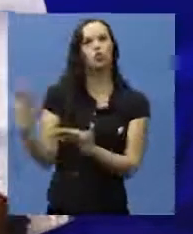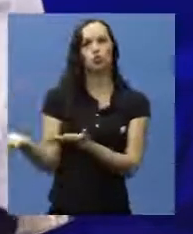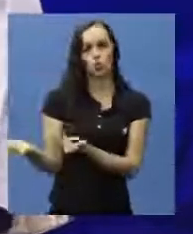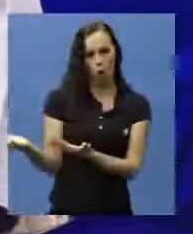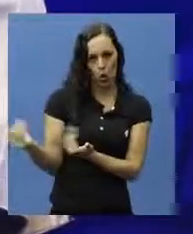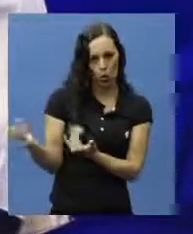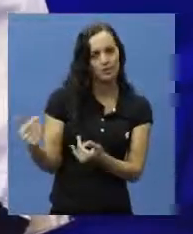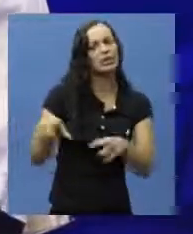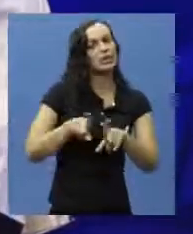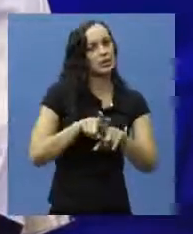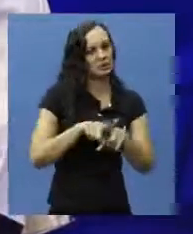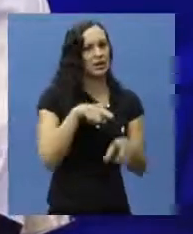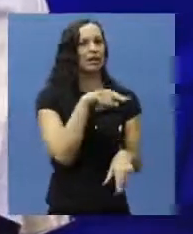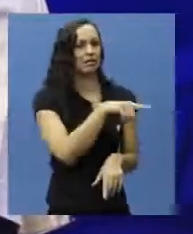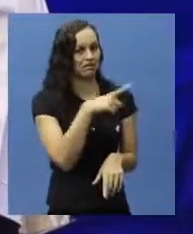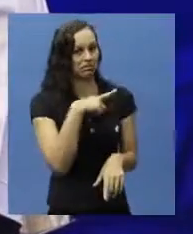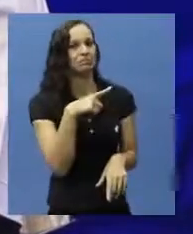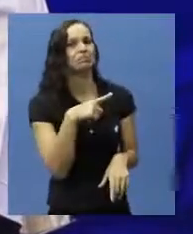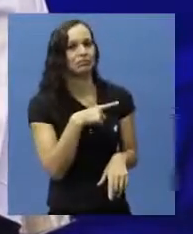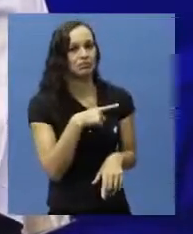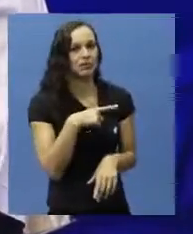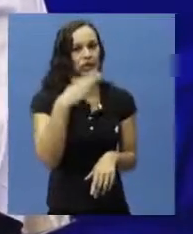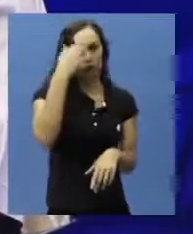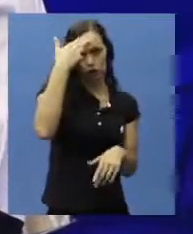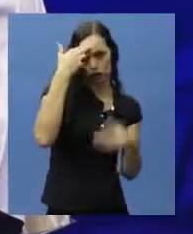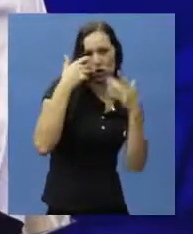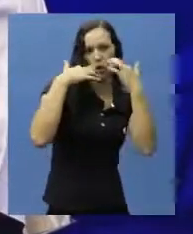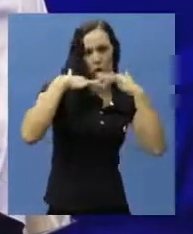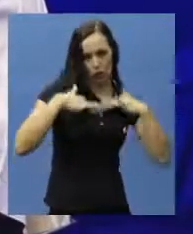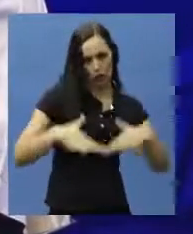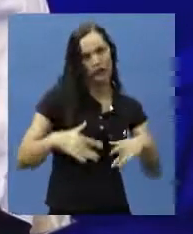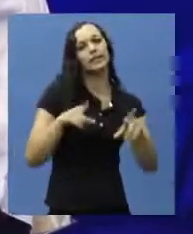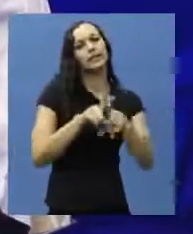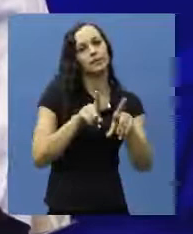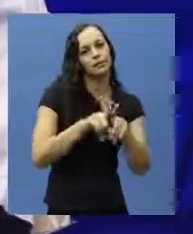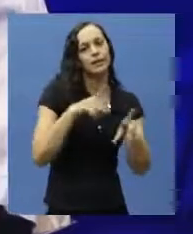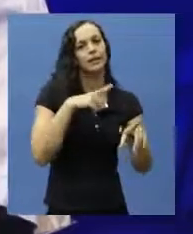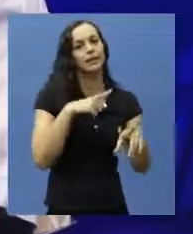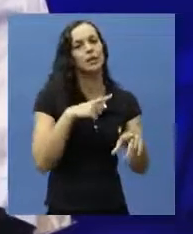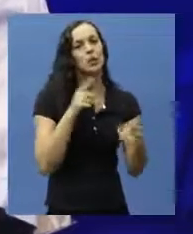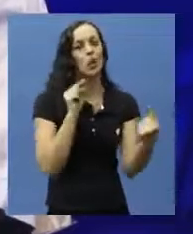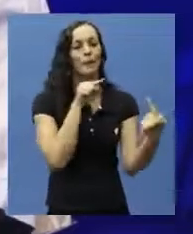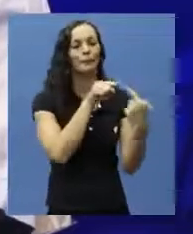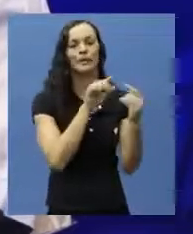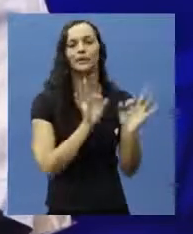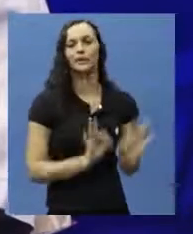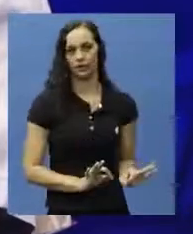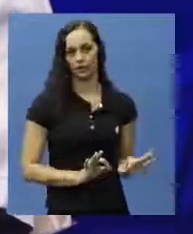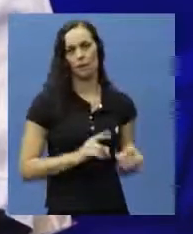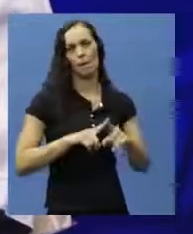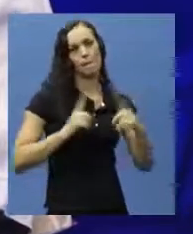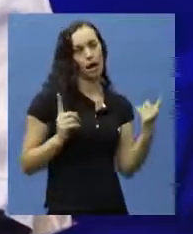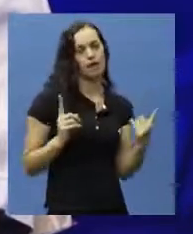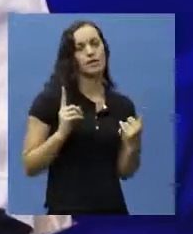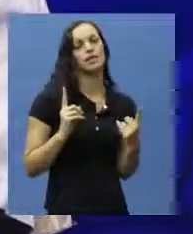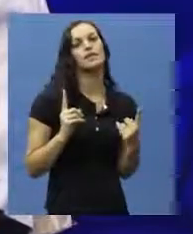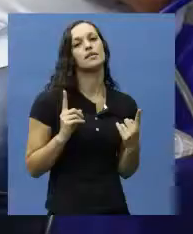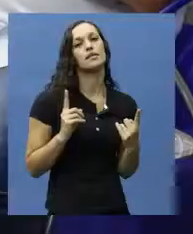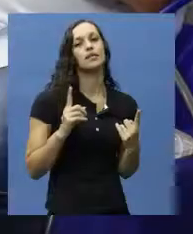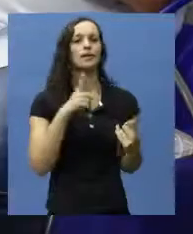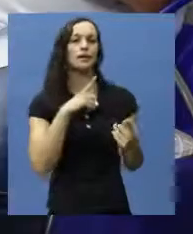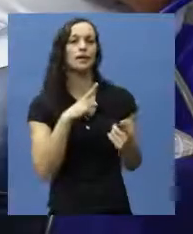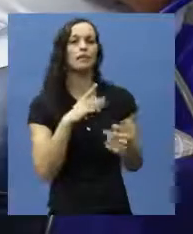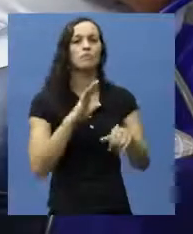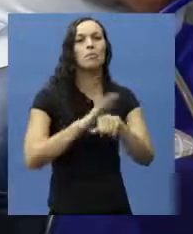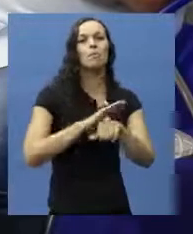jovens, e também na parte neurológica nós temos esse mesmo perfil. que mais predomina